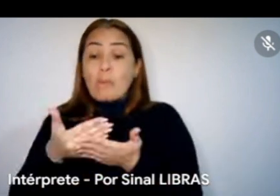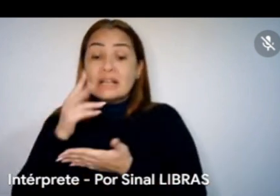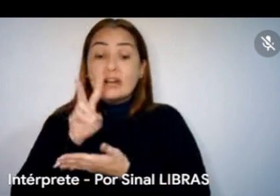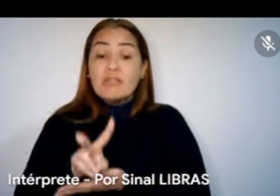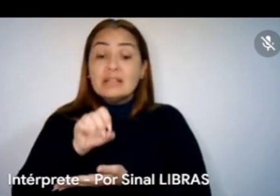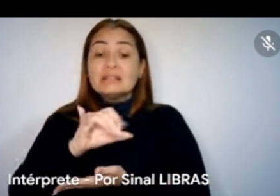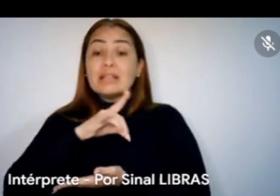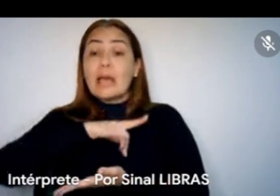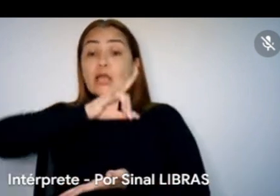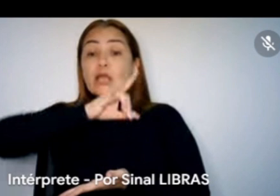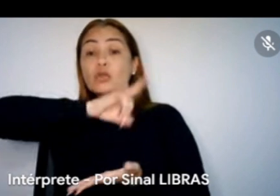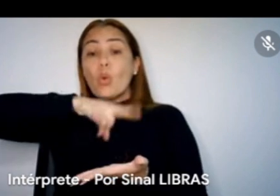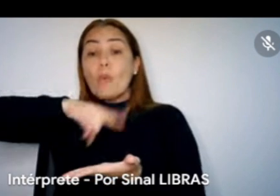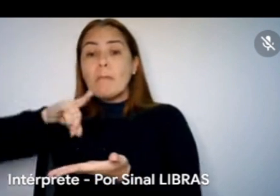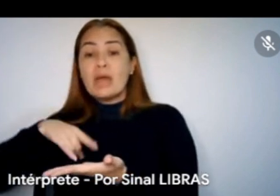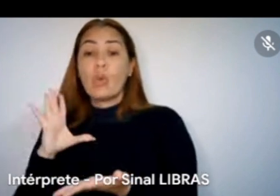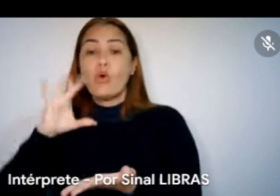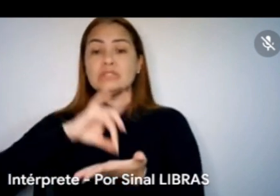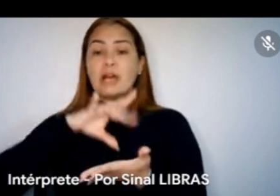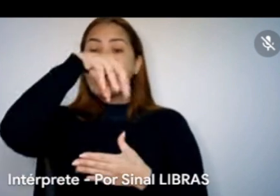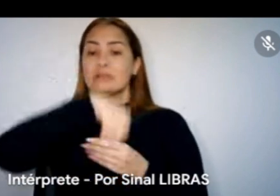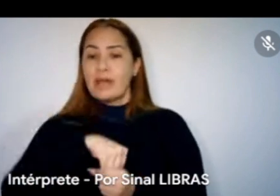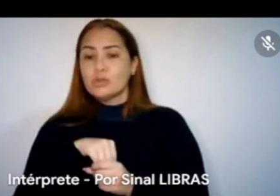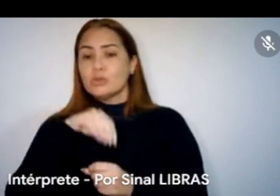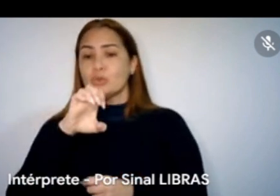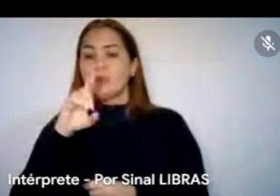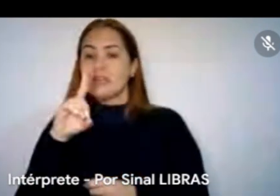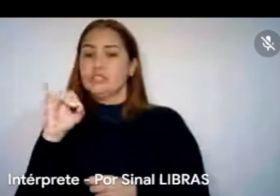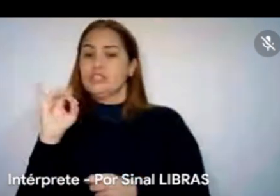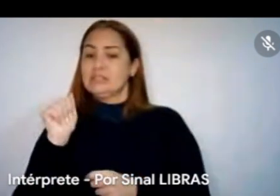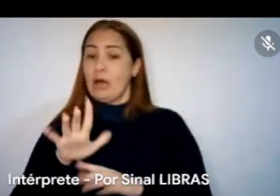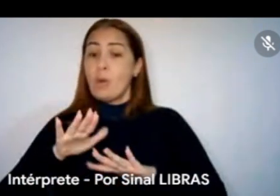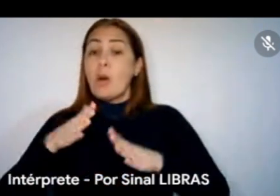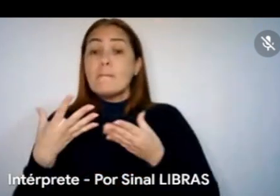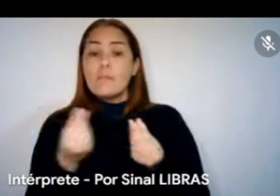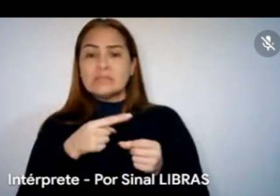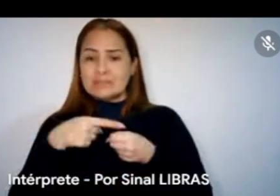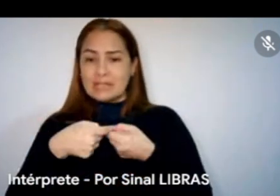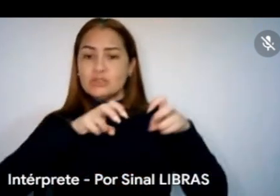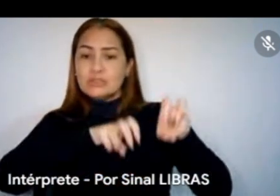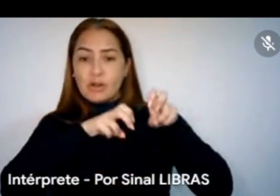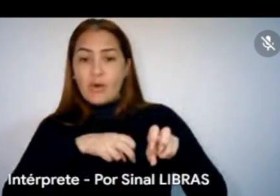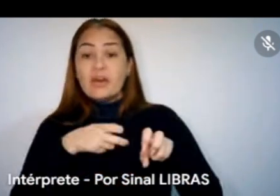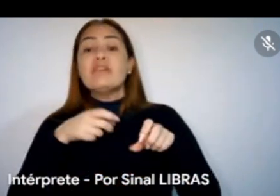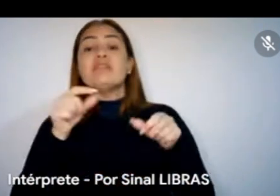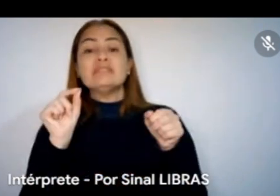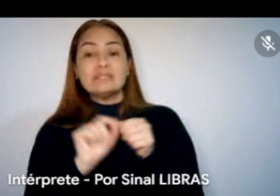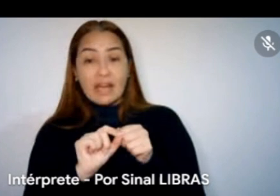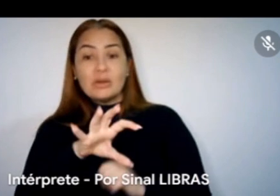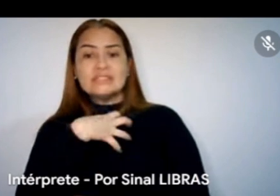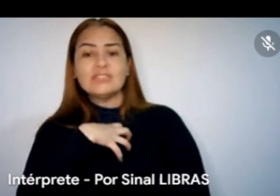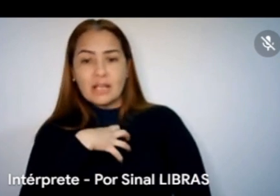exigida no edital. Várias cidades do interior fizeram isso e é muito mais eficaz, muito mais rápido.